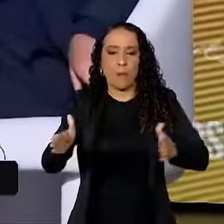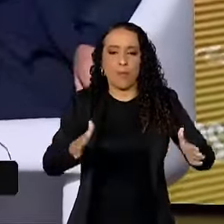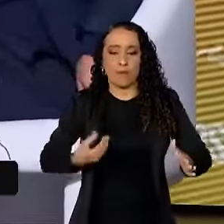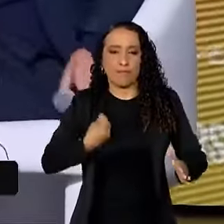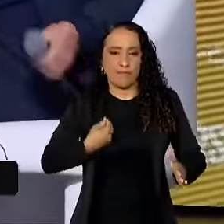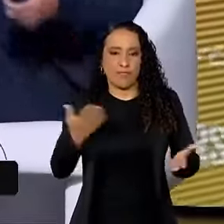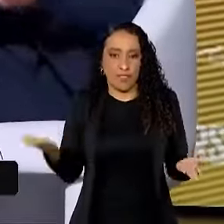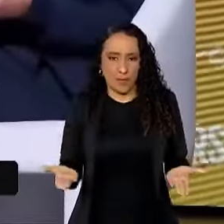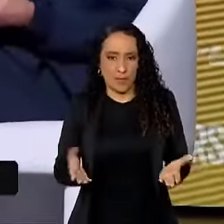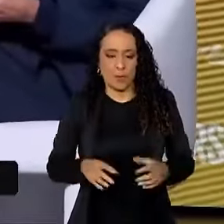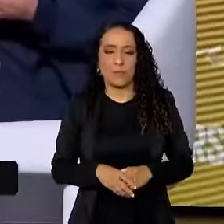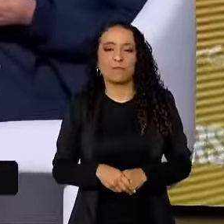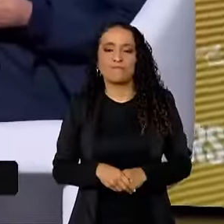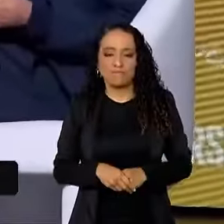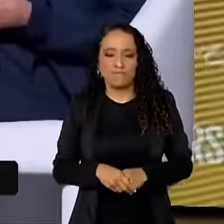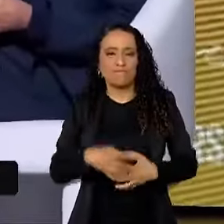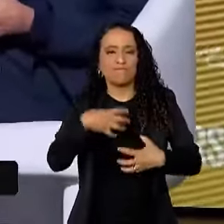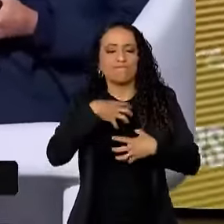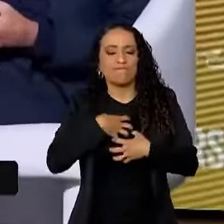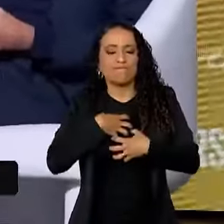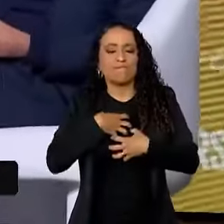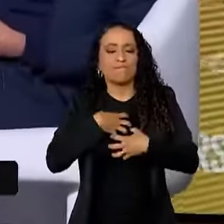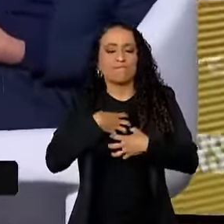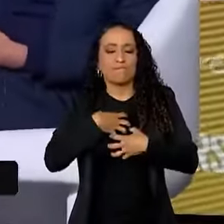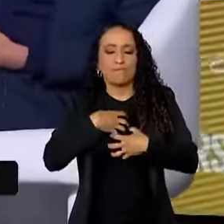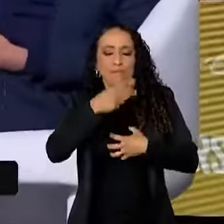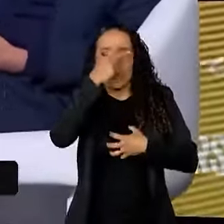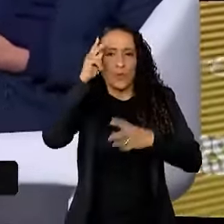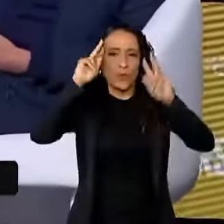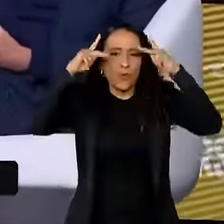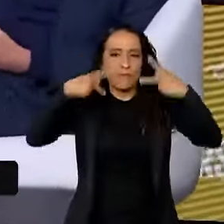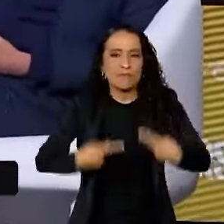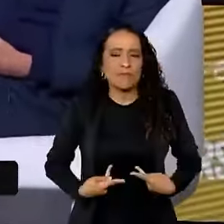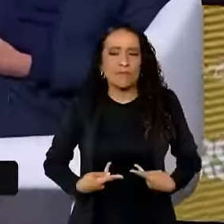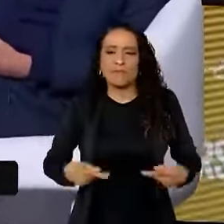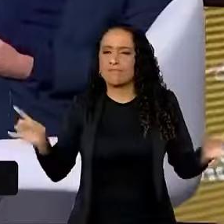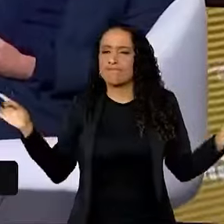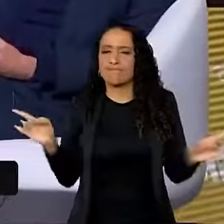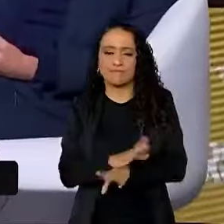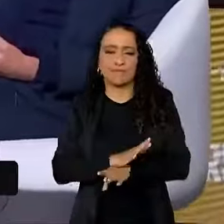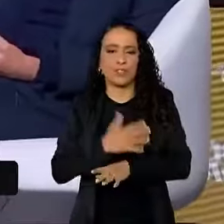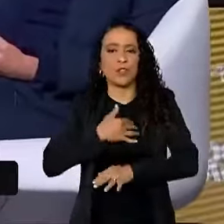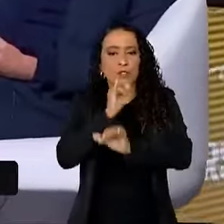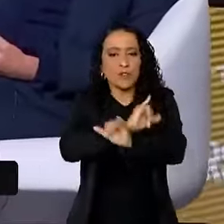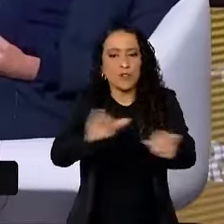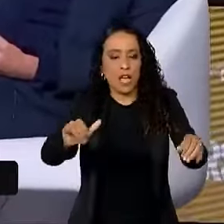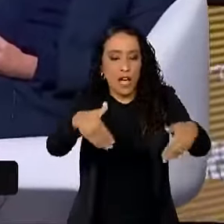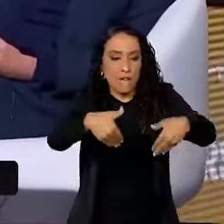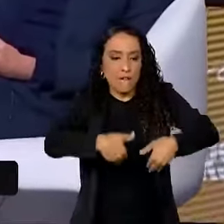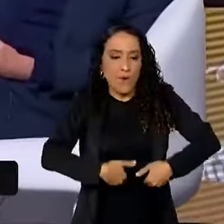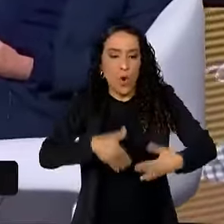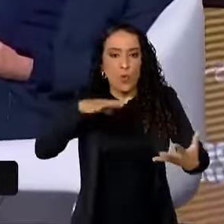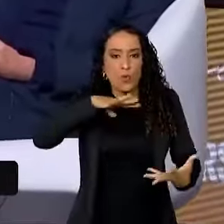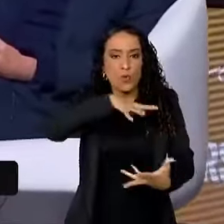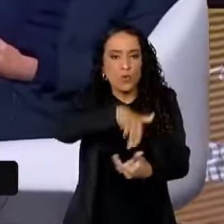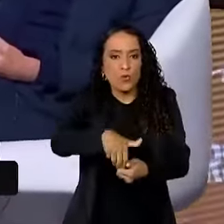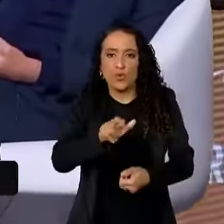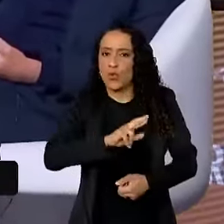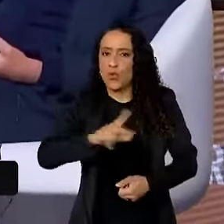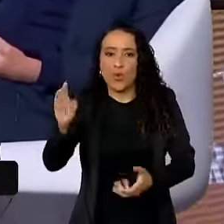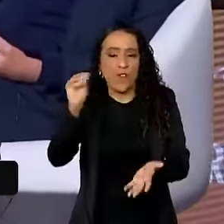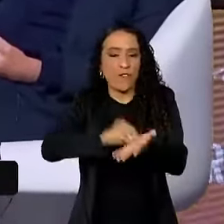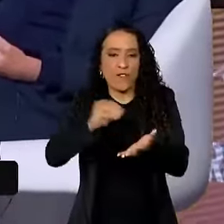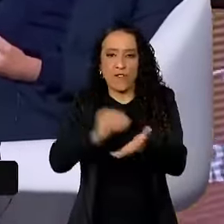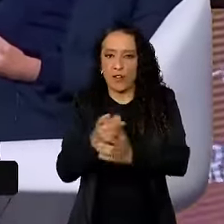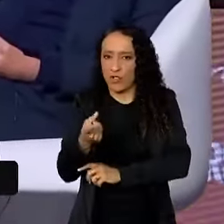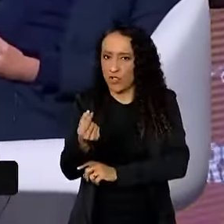vida. Eu me sinto um ser humano pleno. E queria dizer para vocês, a fome no mundo não é falta